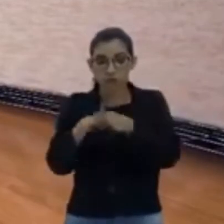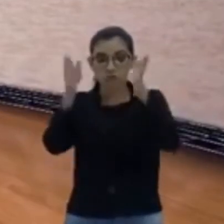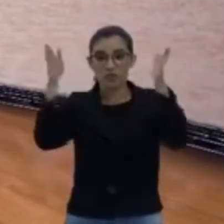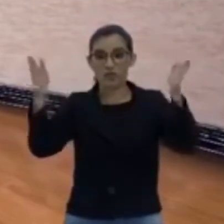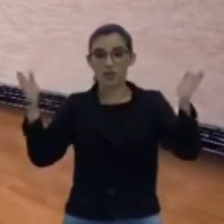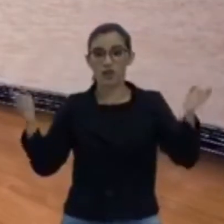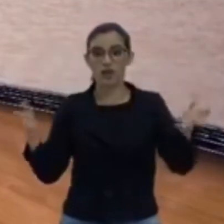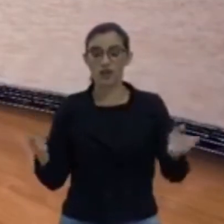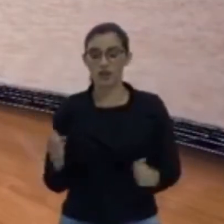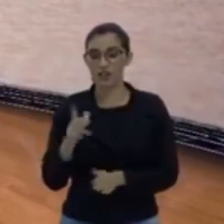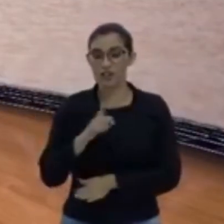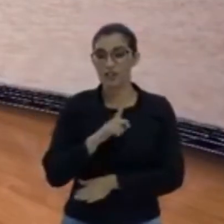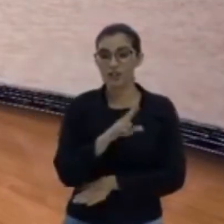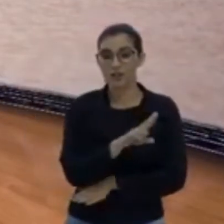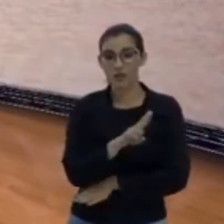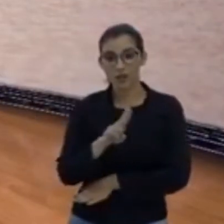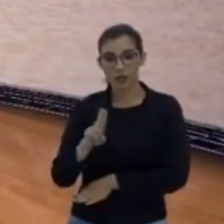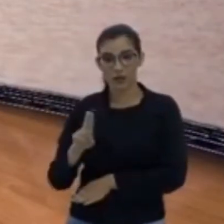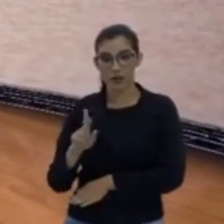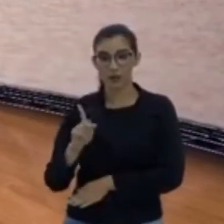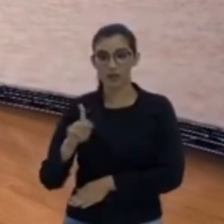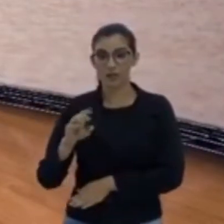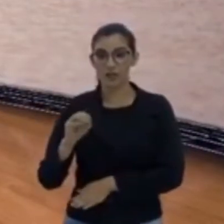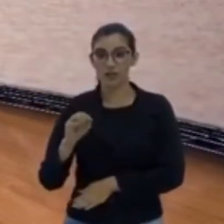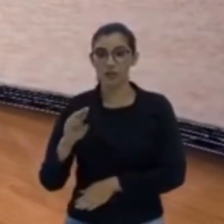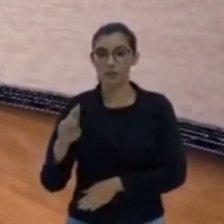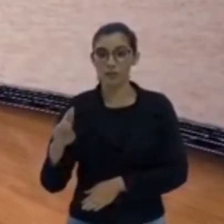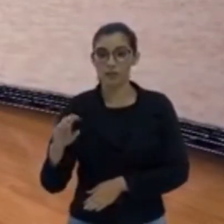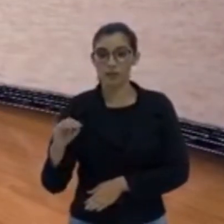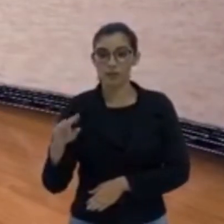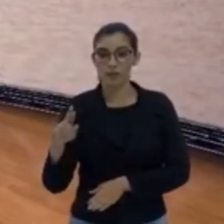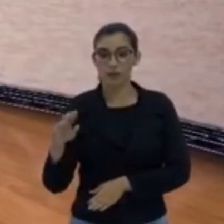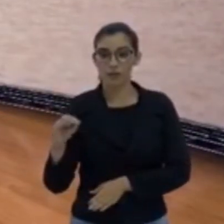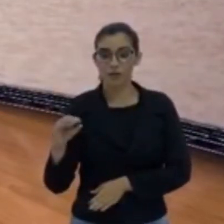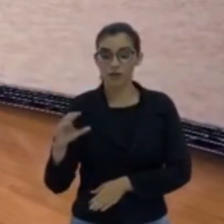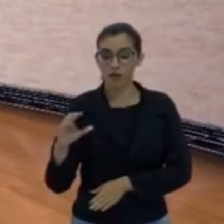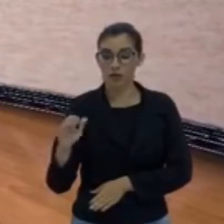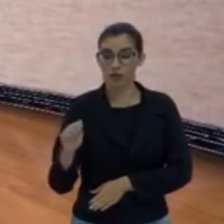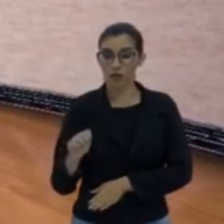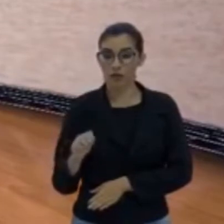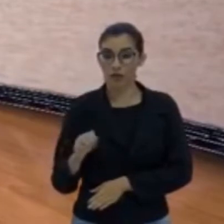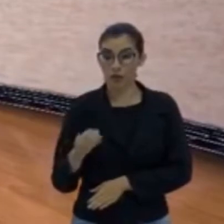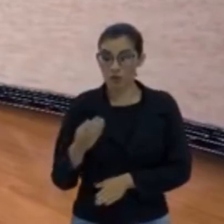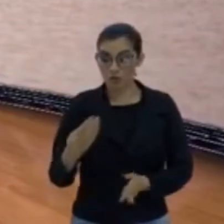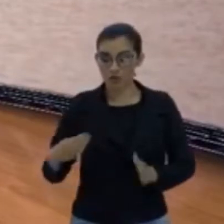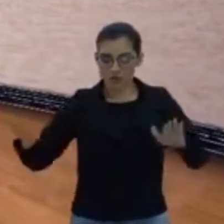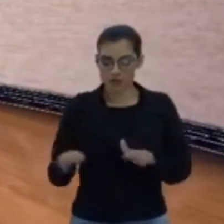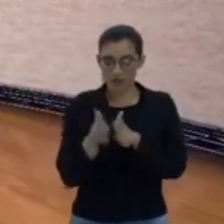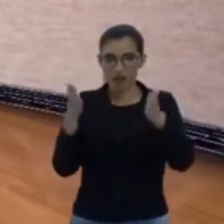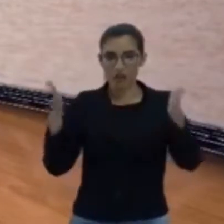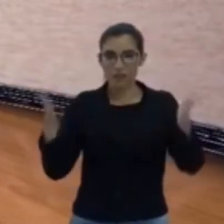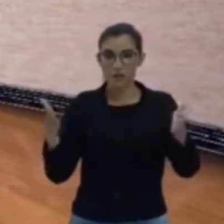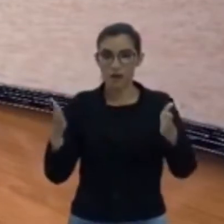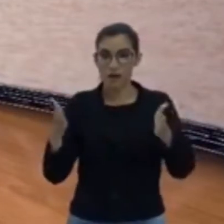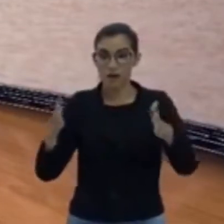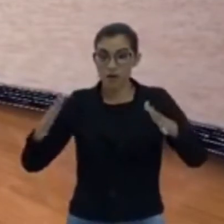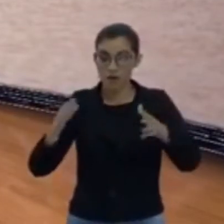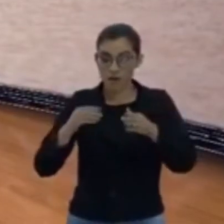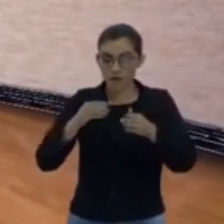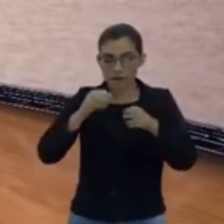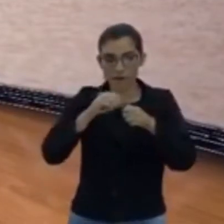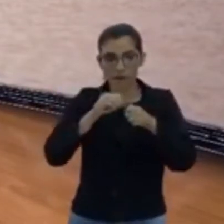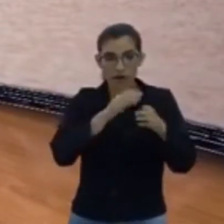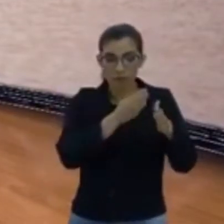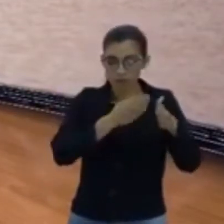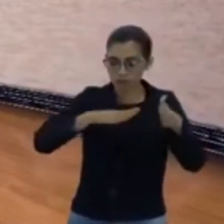de pororoca, eu estou vendo um momento que ele quebra. Filhão, quando formo uma onda, existem alguns elementos